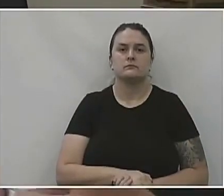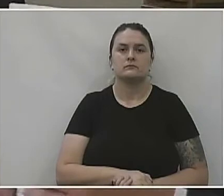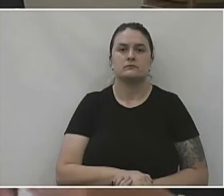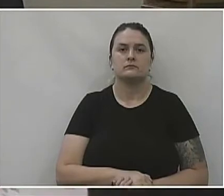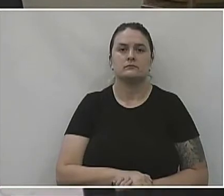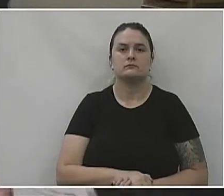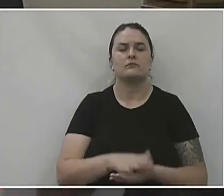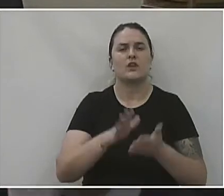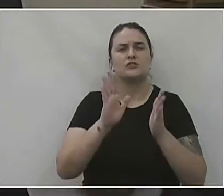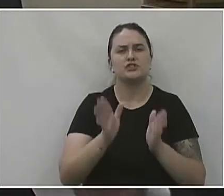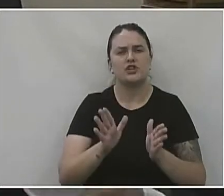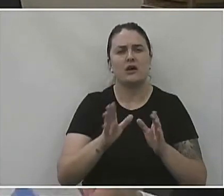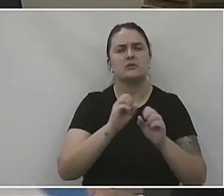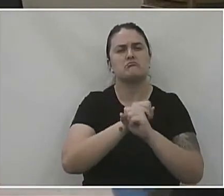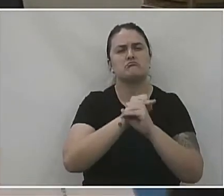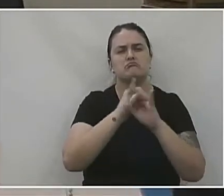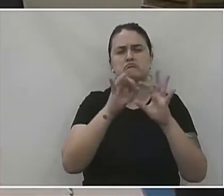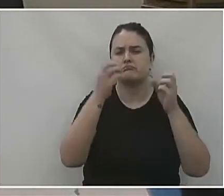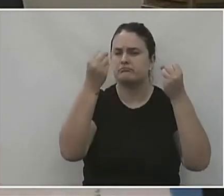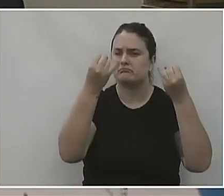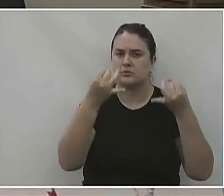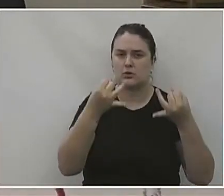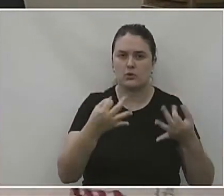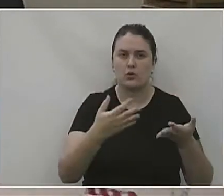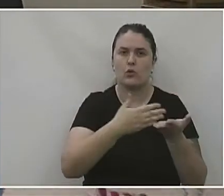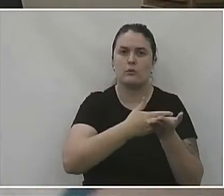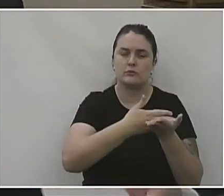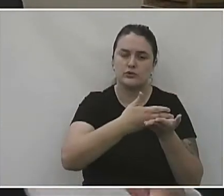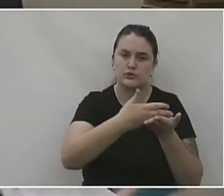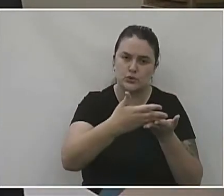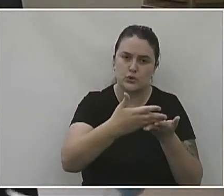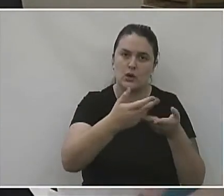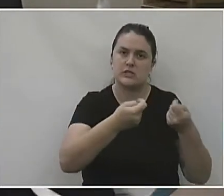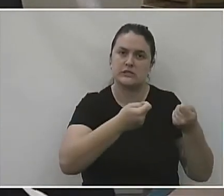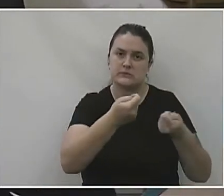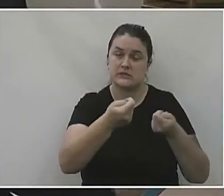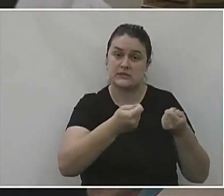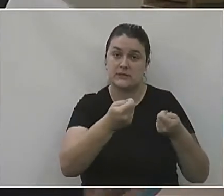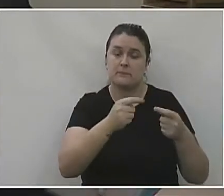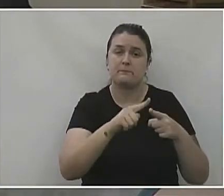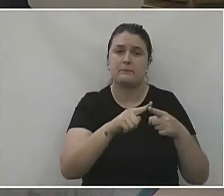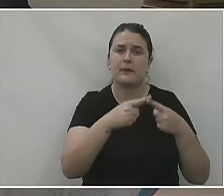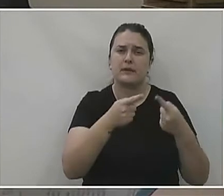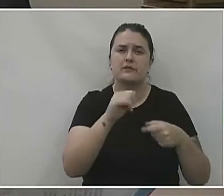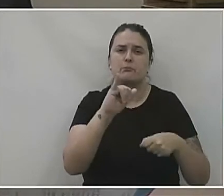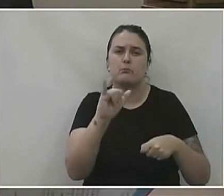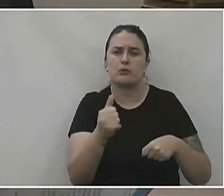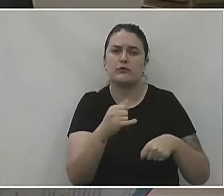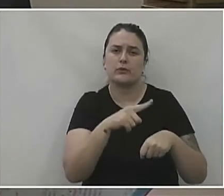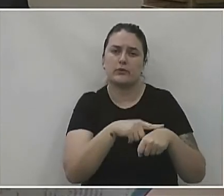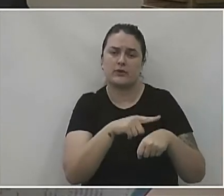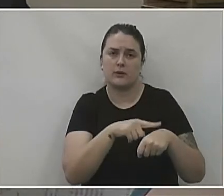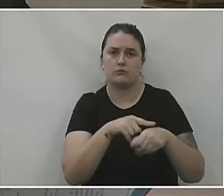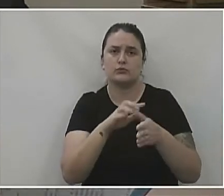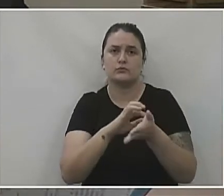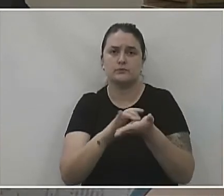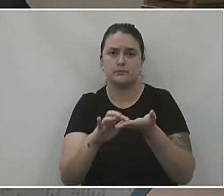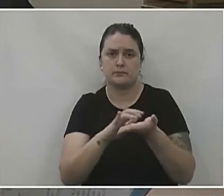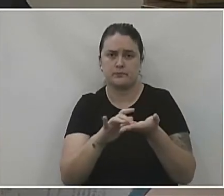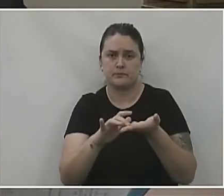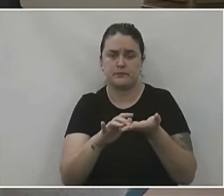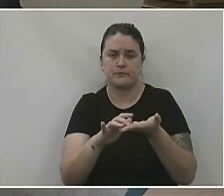já foi esclarecido, nós sabemos que está no início da administração, mas aproveitando esse momento, secretário,